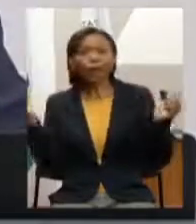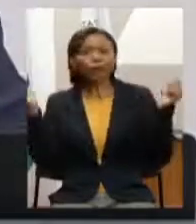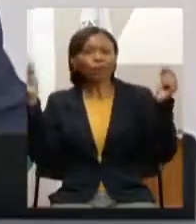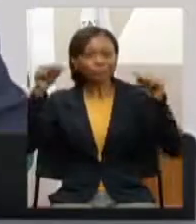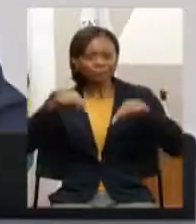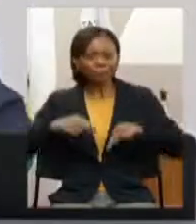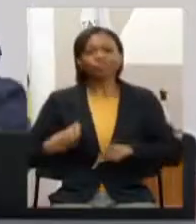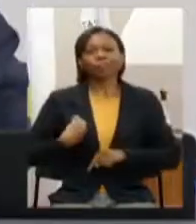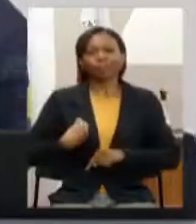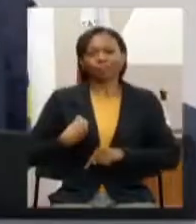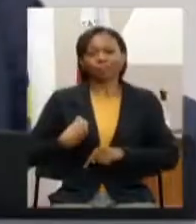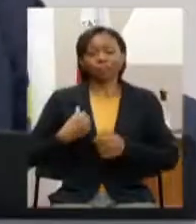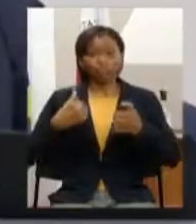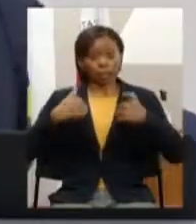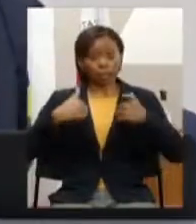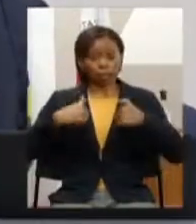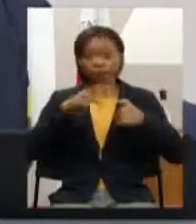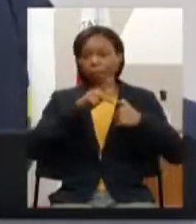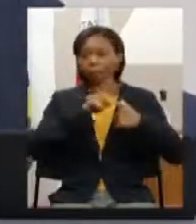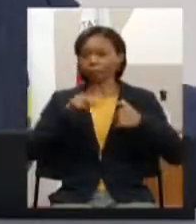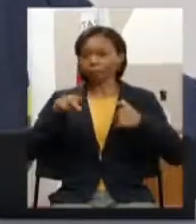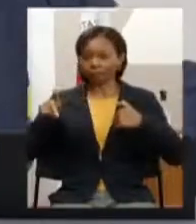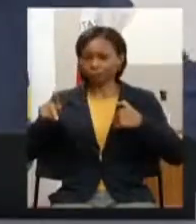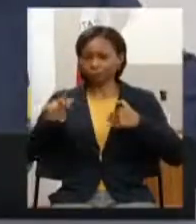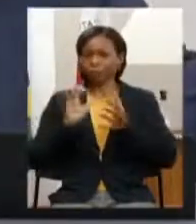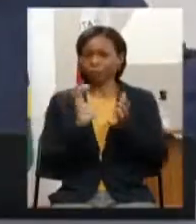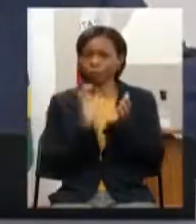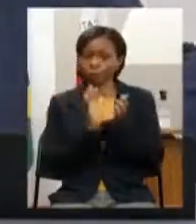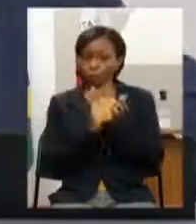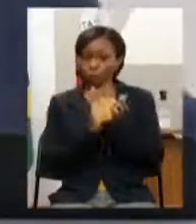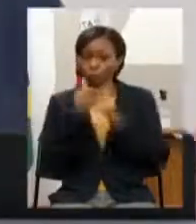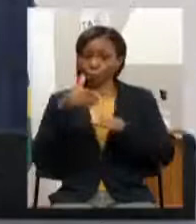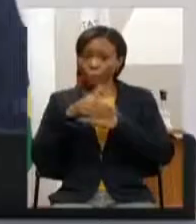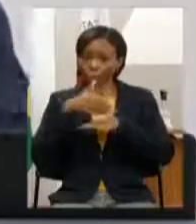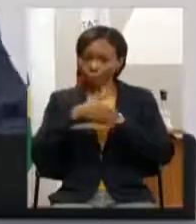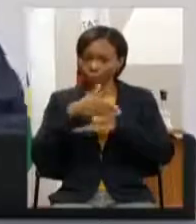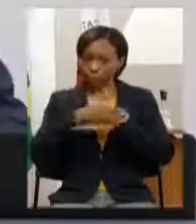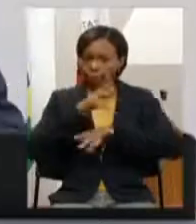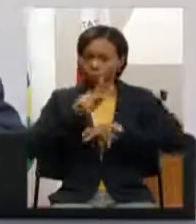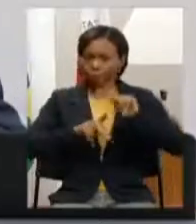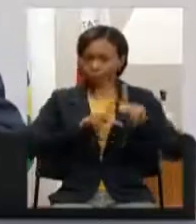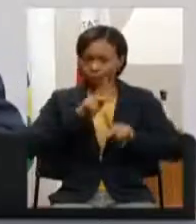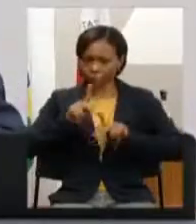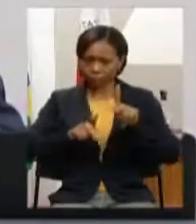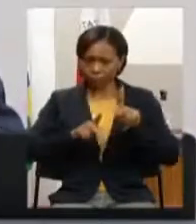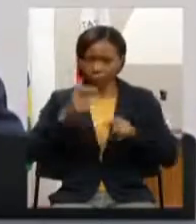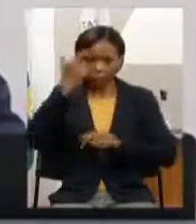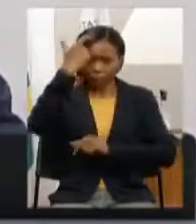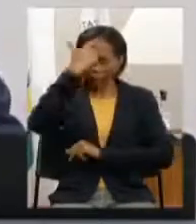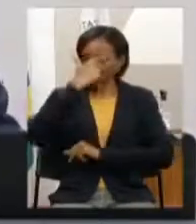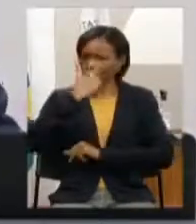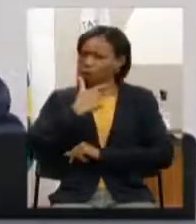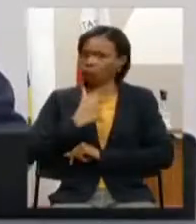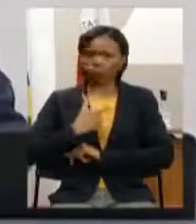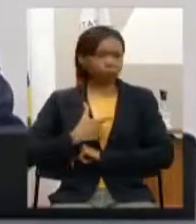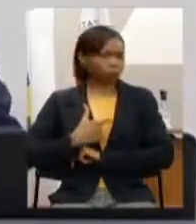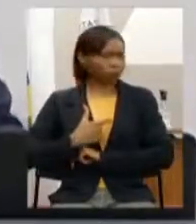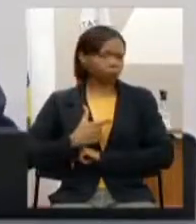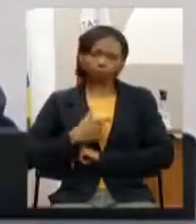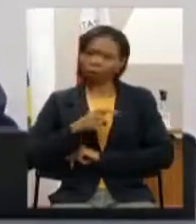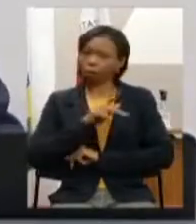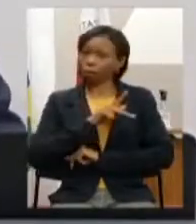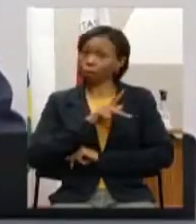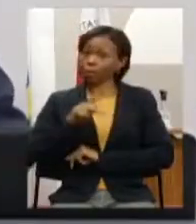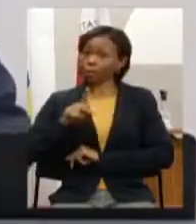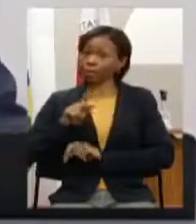eu como presidente da comissão de participação popular eu não estou aqui na função de presidente